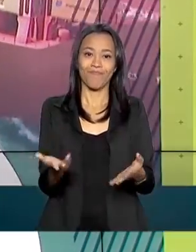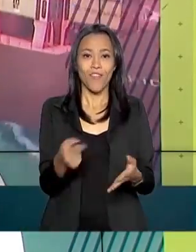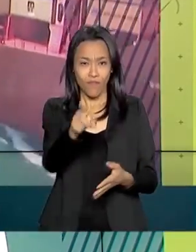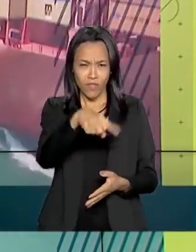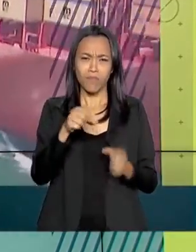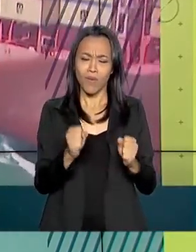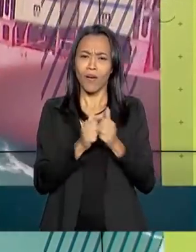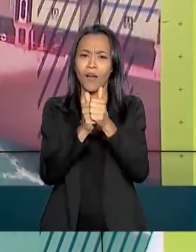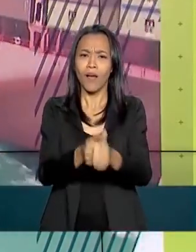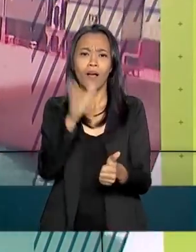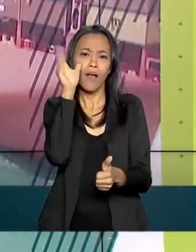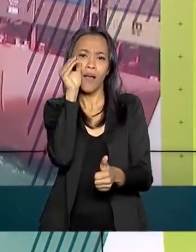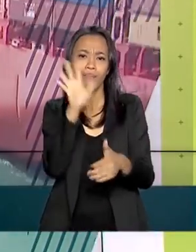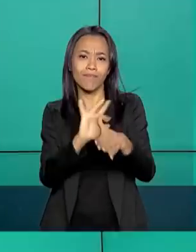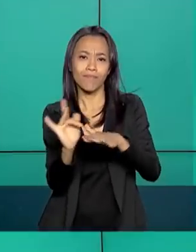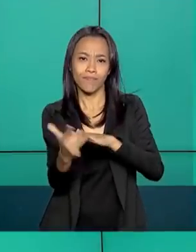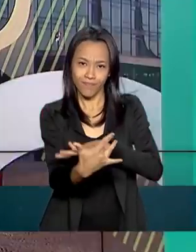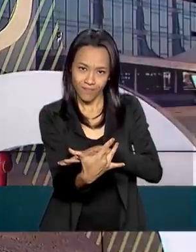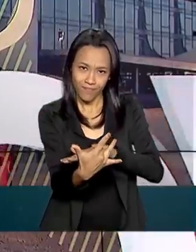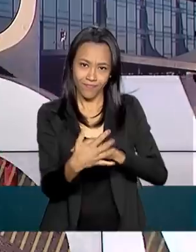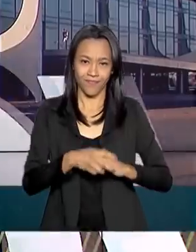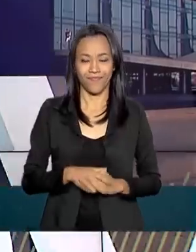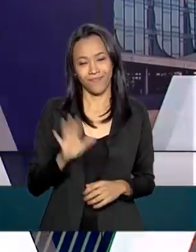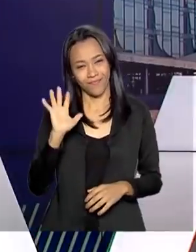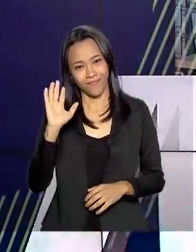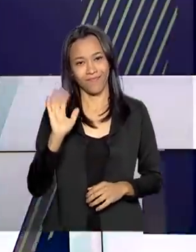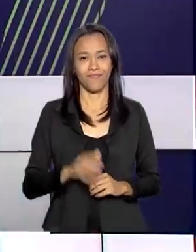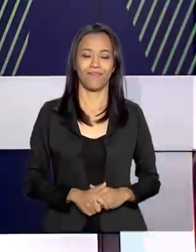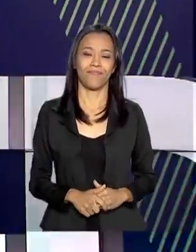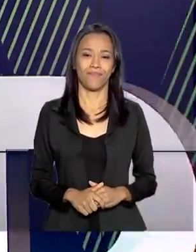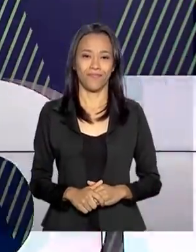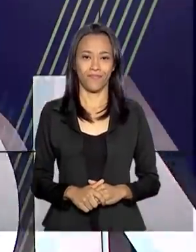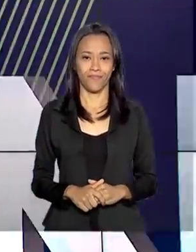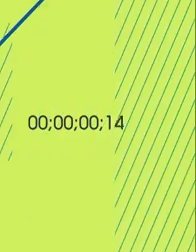Nos acompanhe também pelas nossas redes sociais. Até mais!